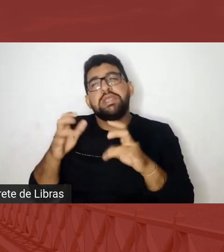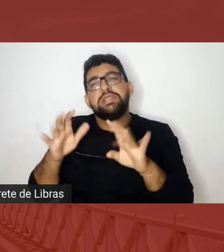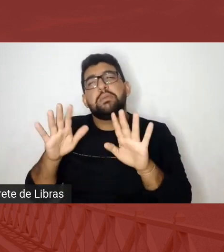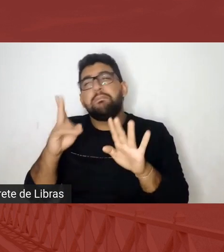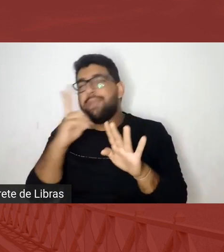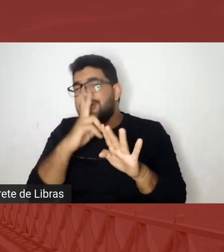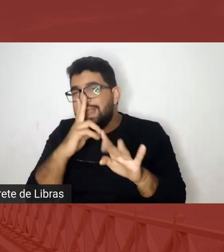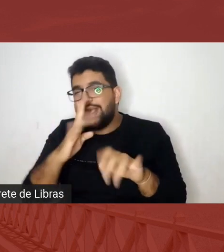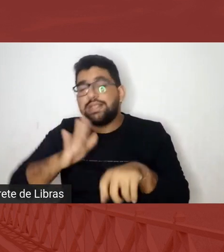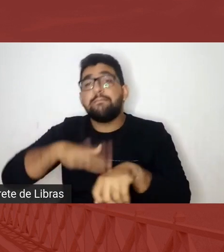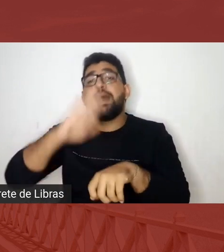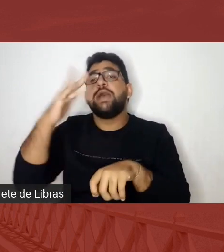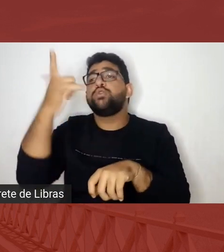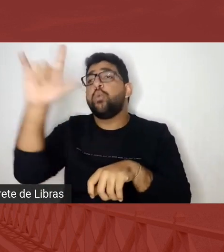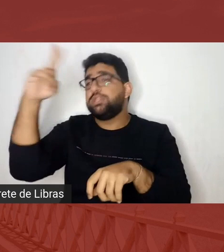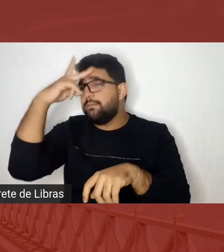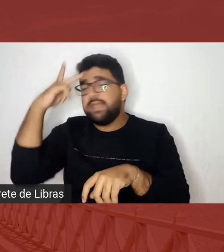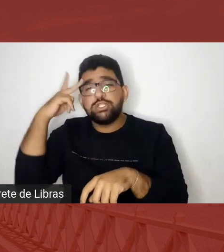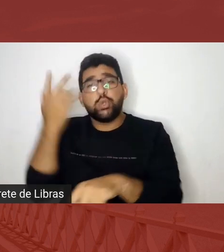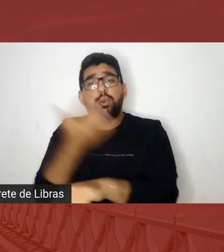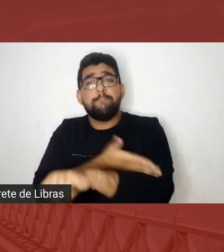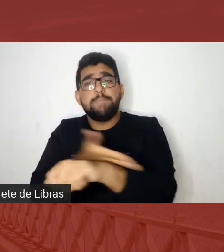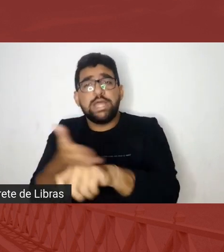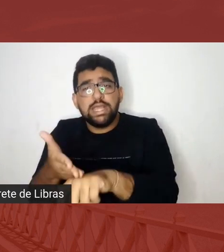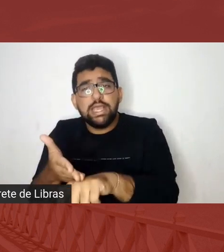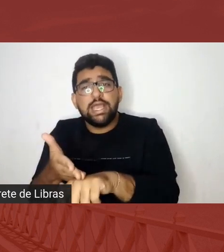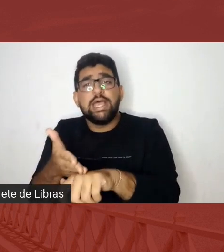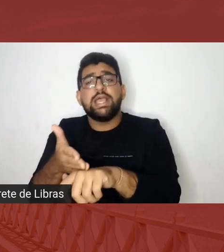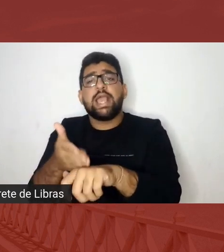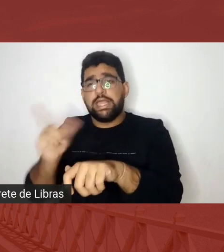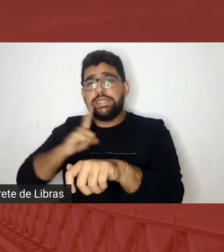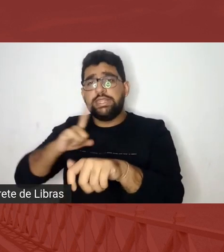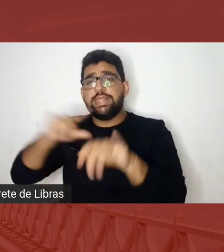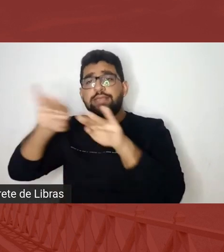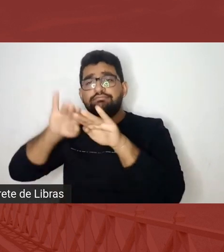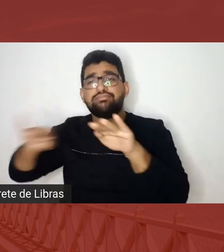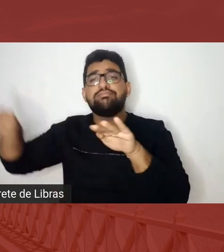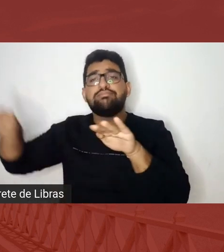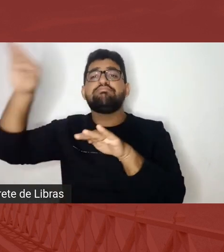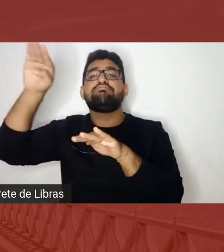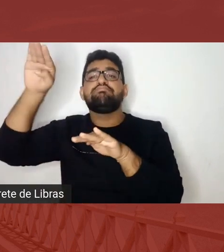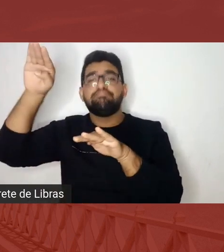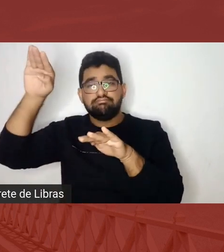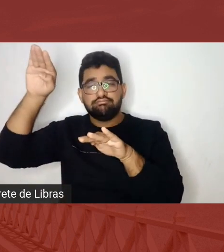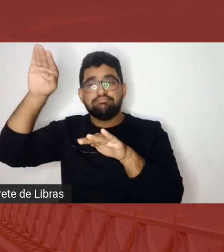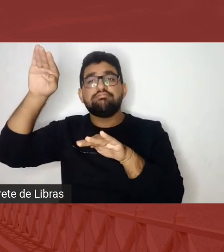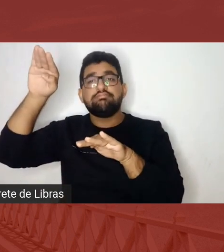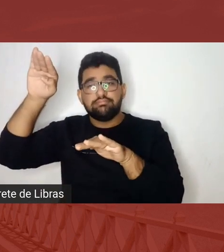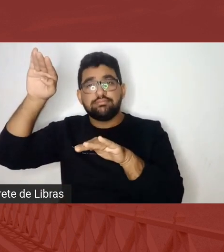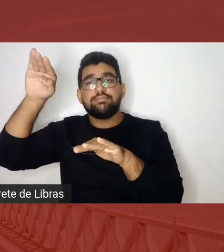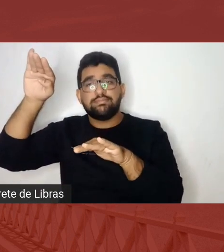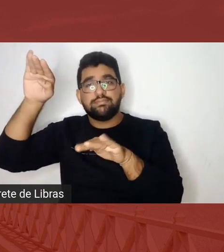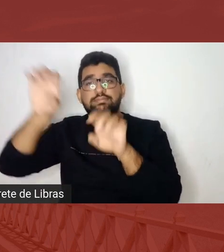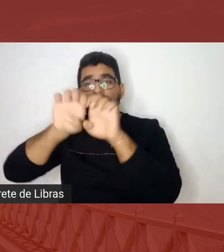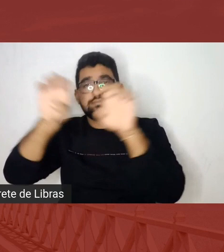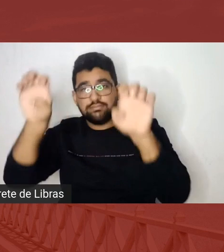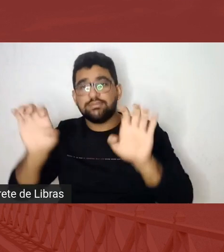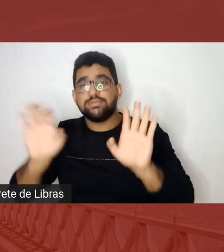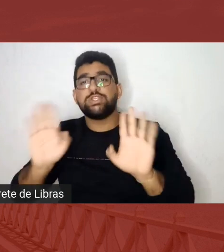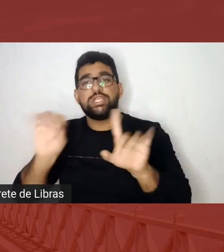outras pessoas brancas que historicamente estiveram privilegiadas pela estrutura construída